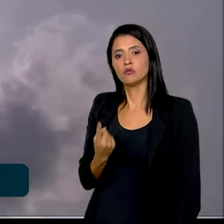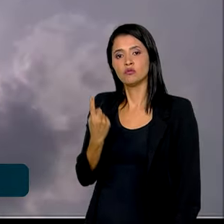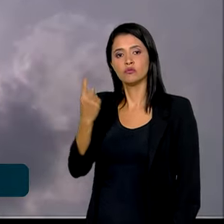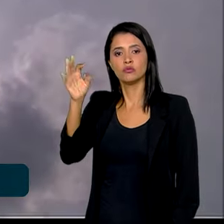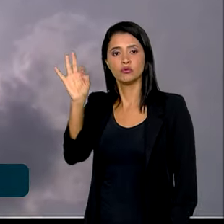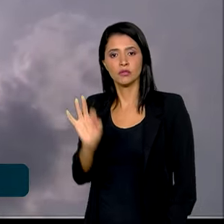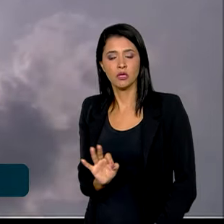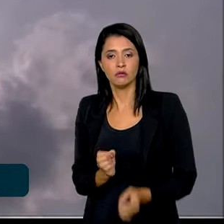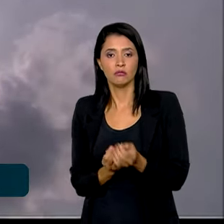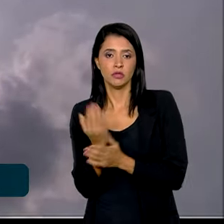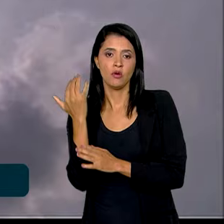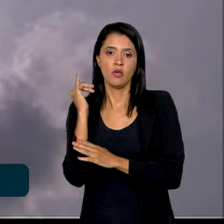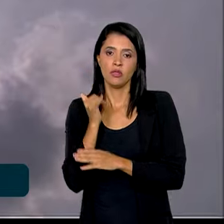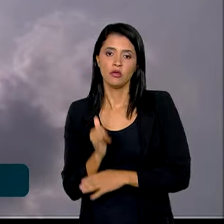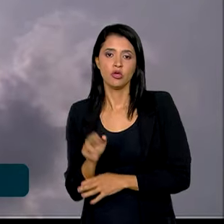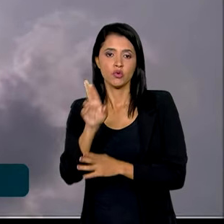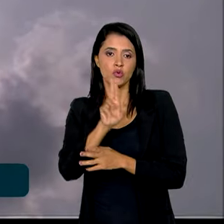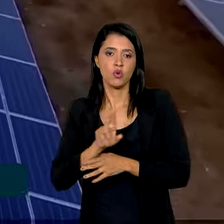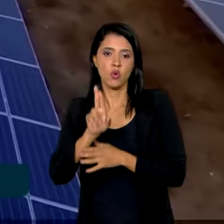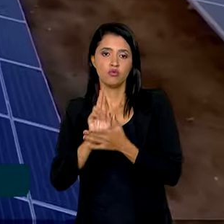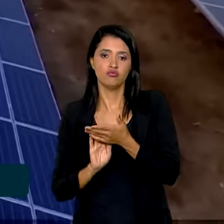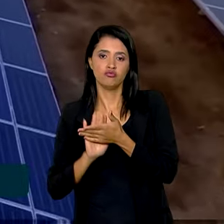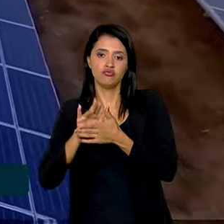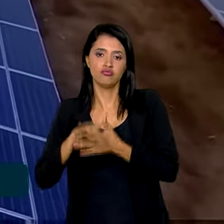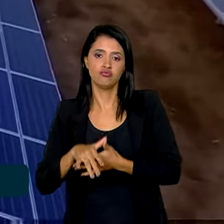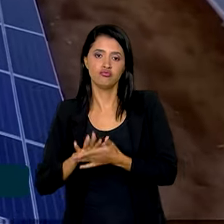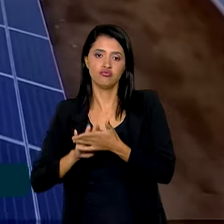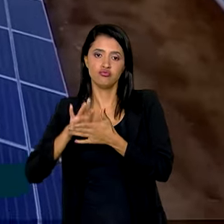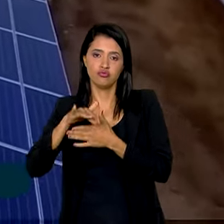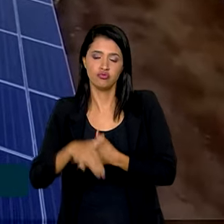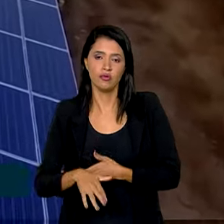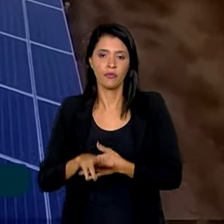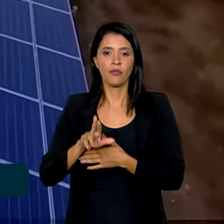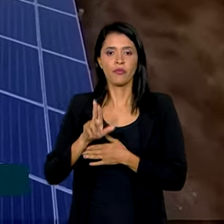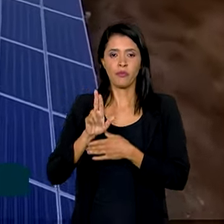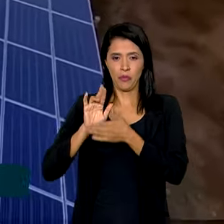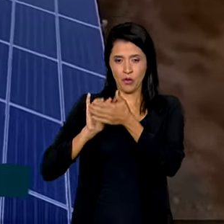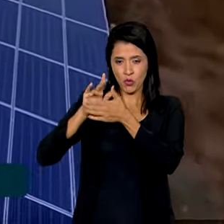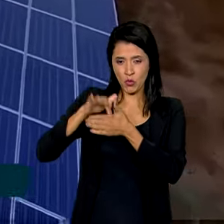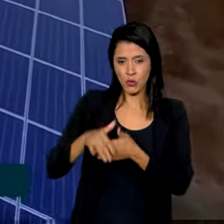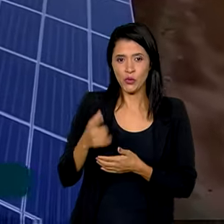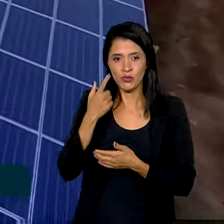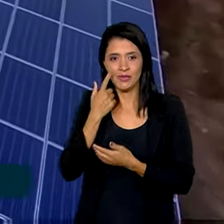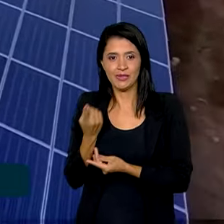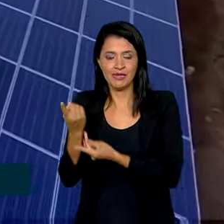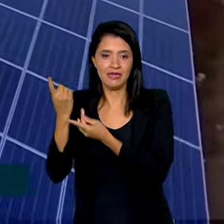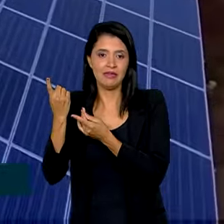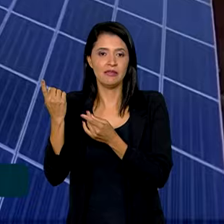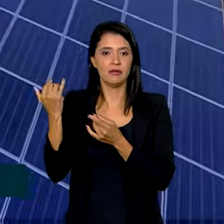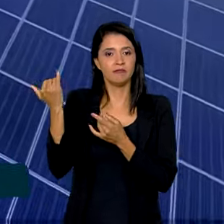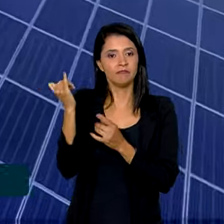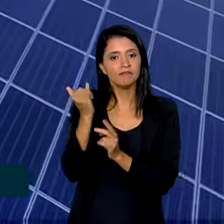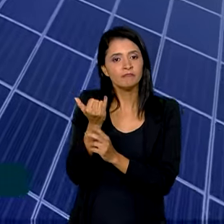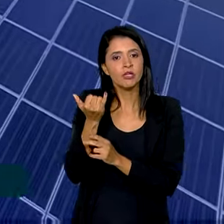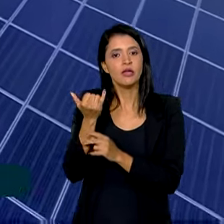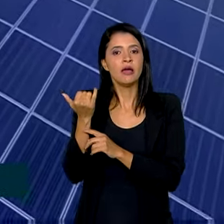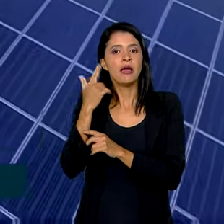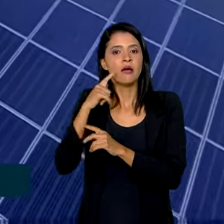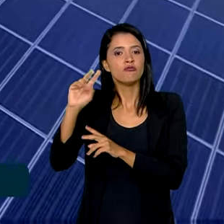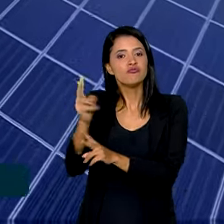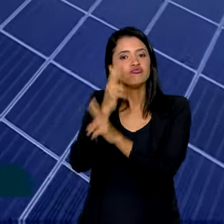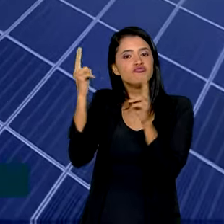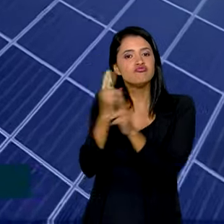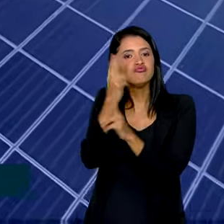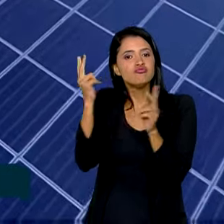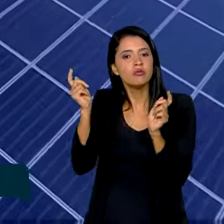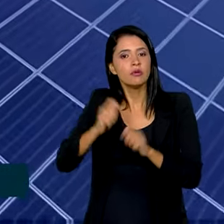geração de energia com o uso de fontes renováveis. Usinas hidrelétricas, fotovoltaicas e eólicas contribuíram